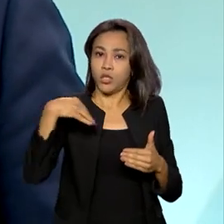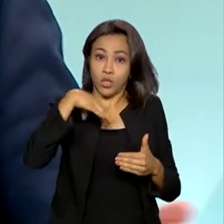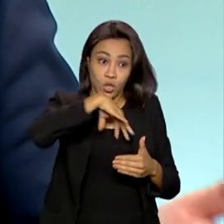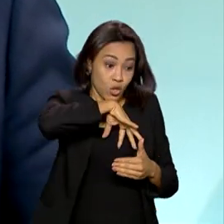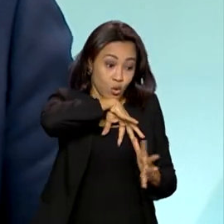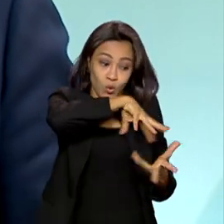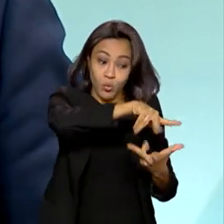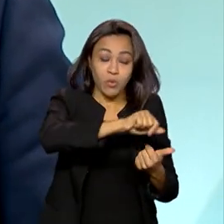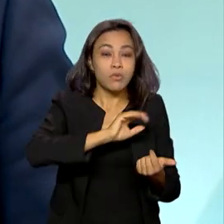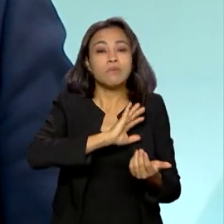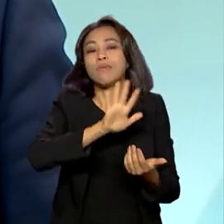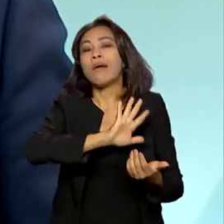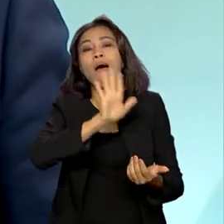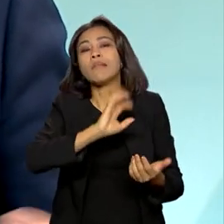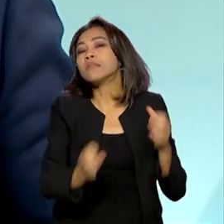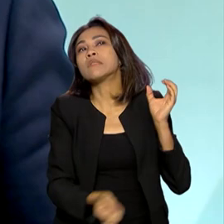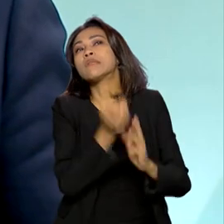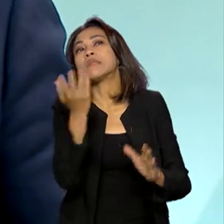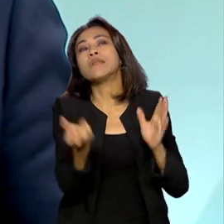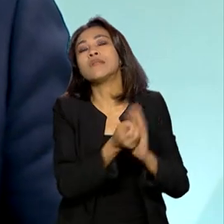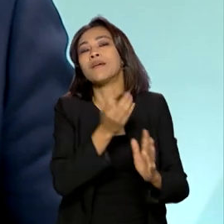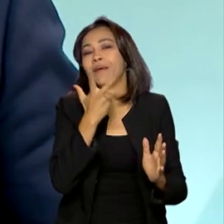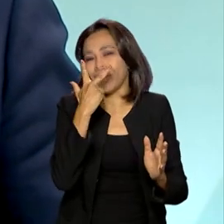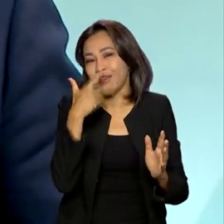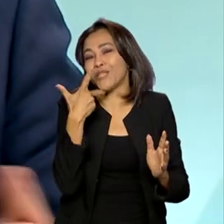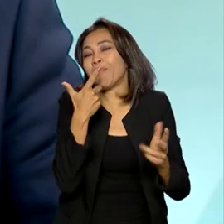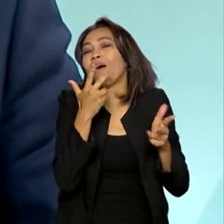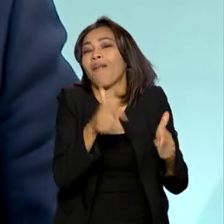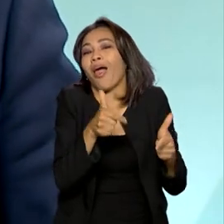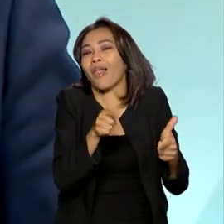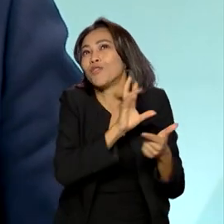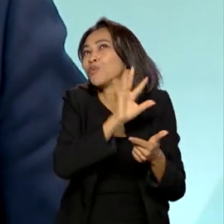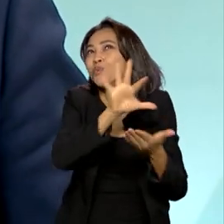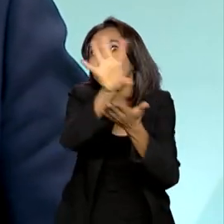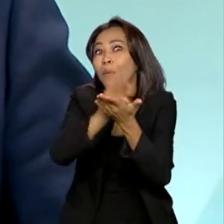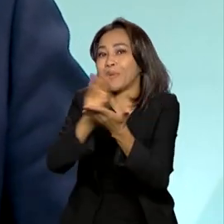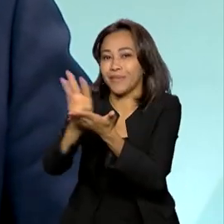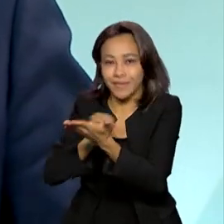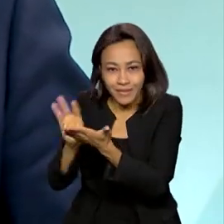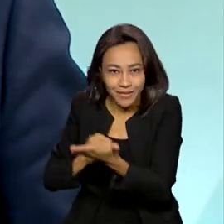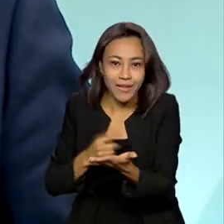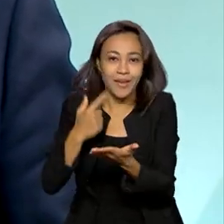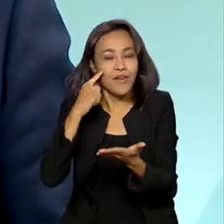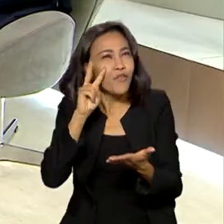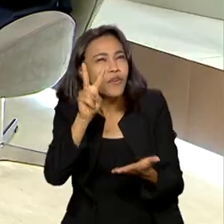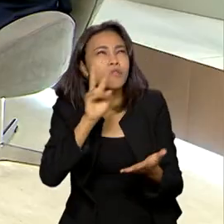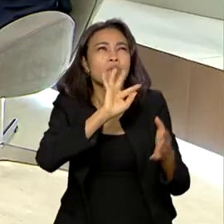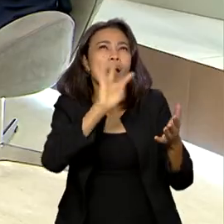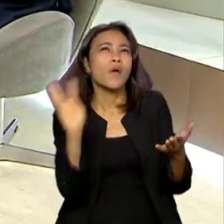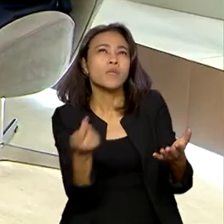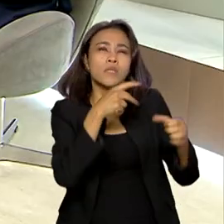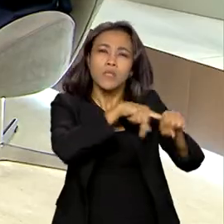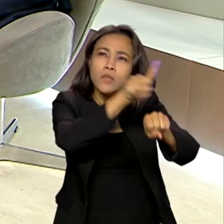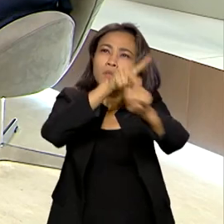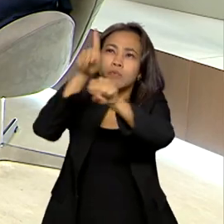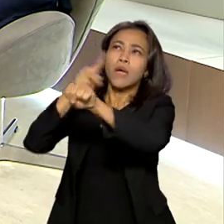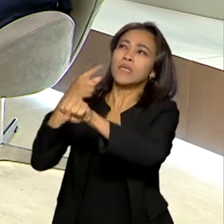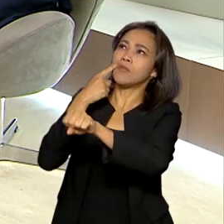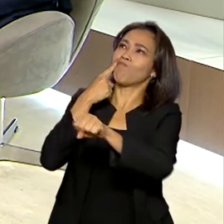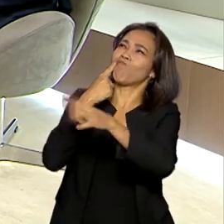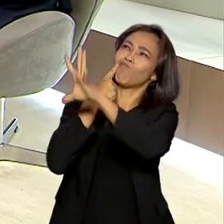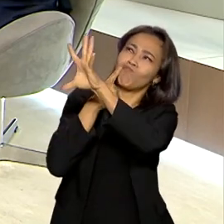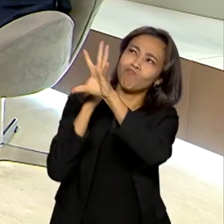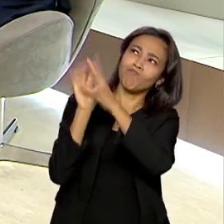copia. Nós temos que trazer os modelos que deram certo fora para a gente tentar aplicar aqui no Brasil. É claro que aplicar no Brasil